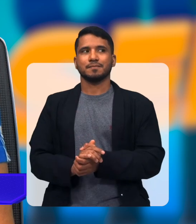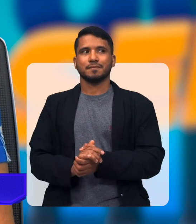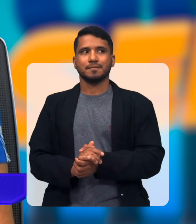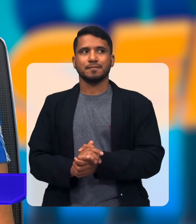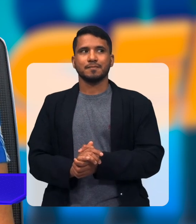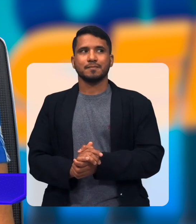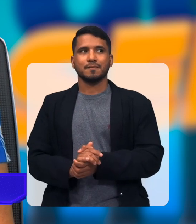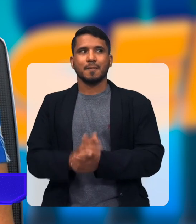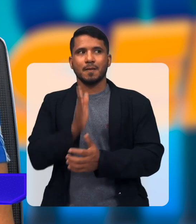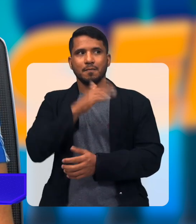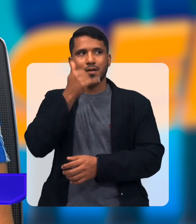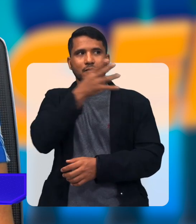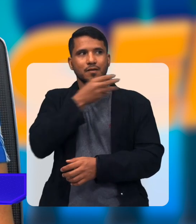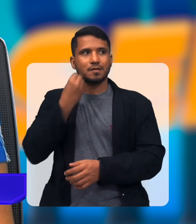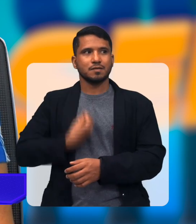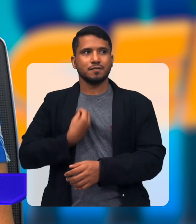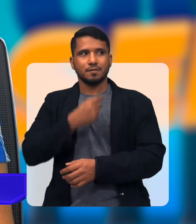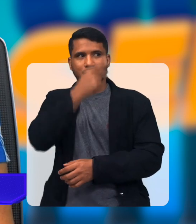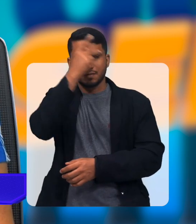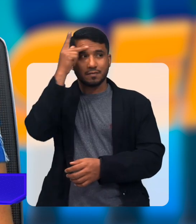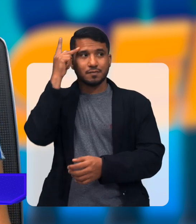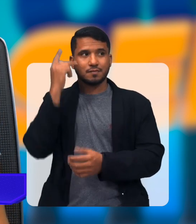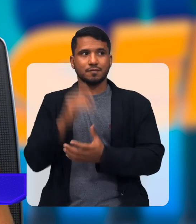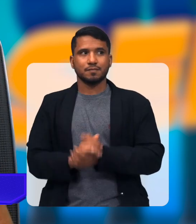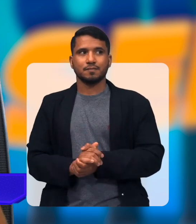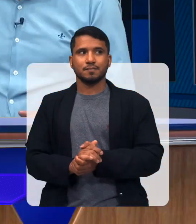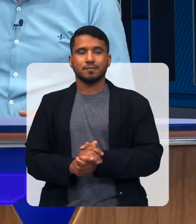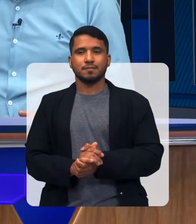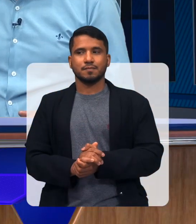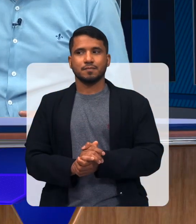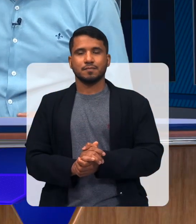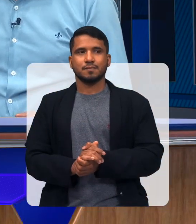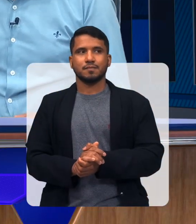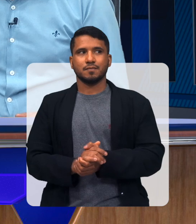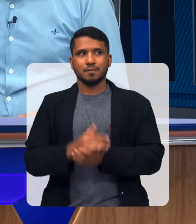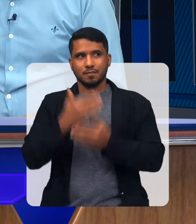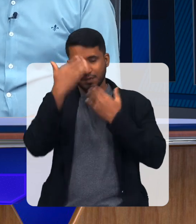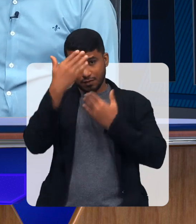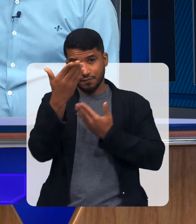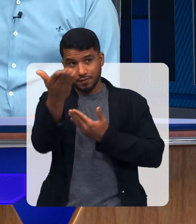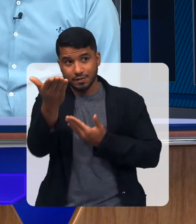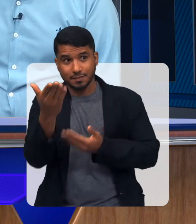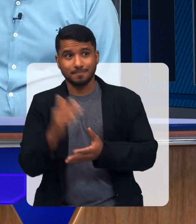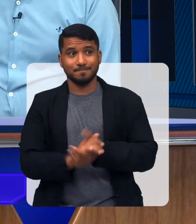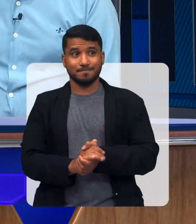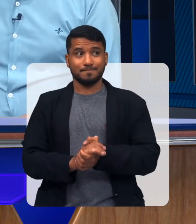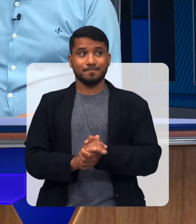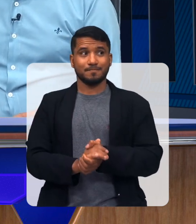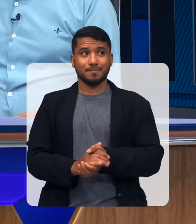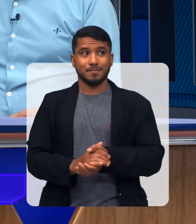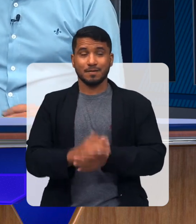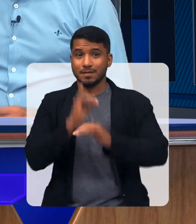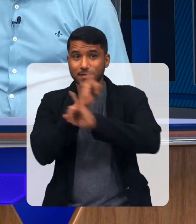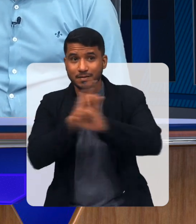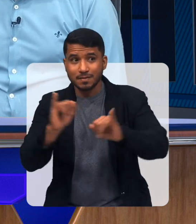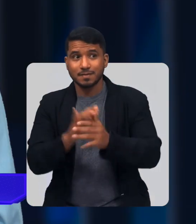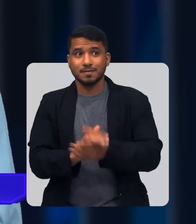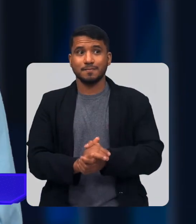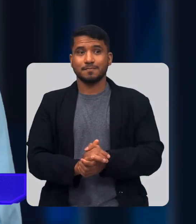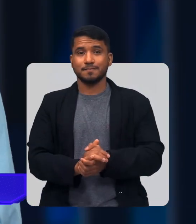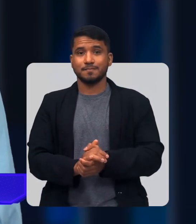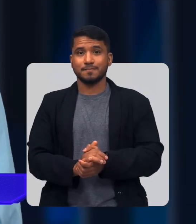Melhorar a qualidade De vida da pessoa Com deficiência Muito obrigado Obrigada a você Pela oportunidade Só dizendo o seguinte